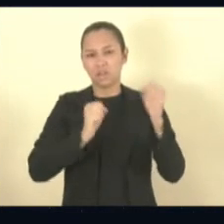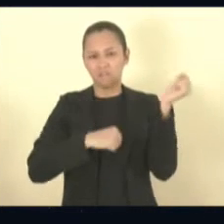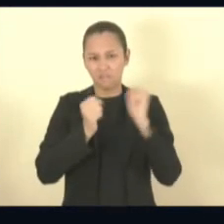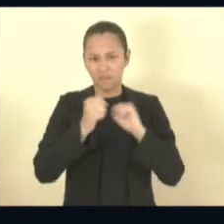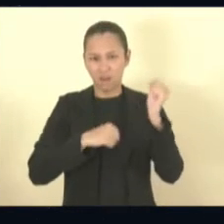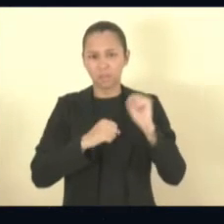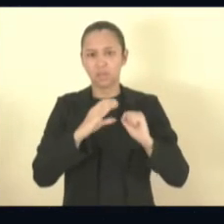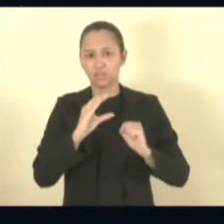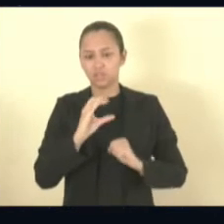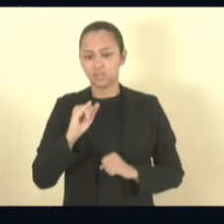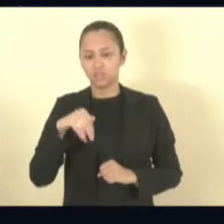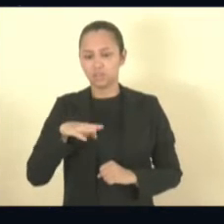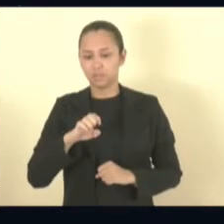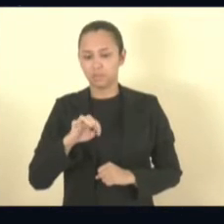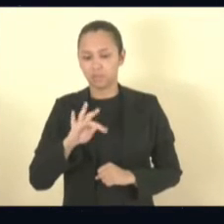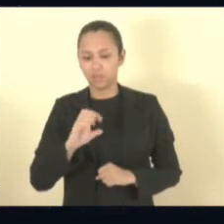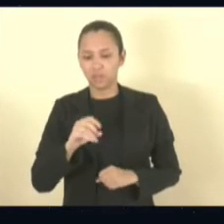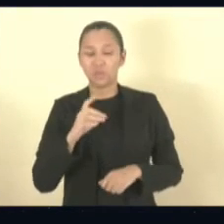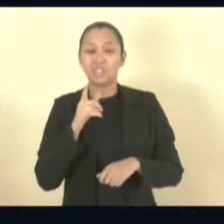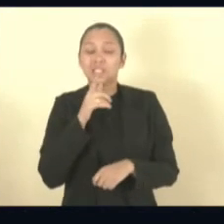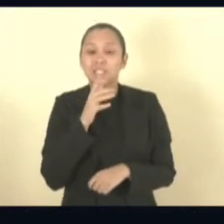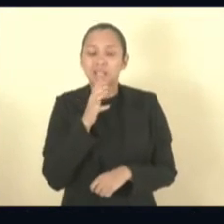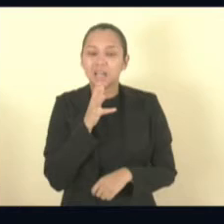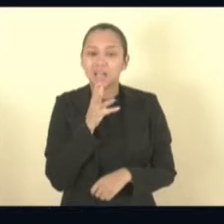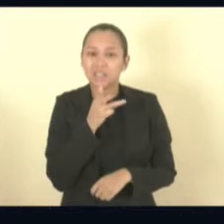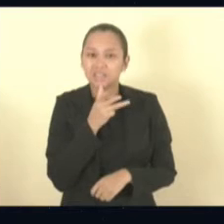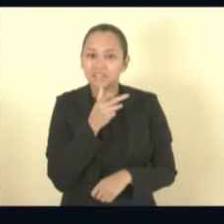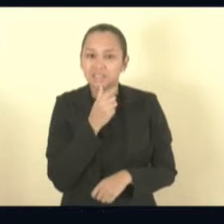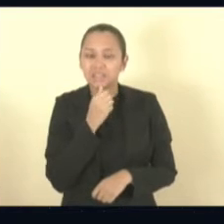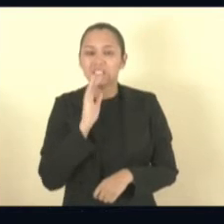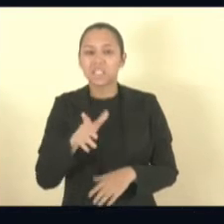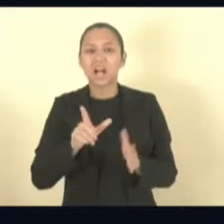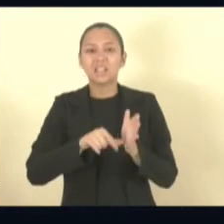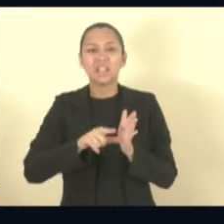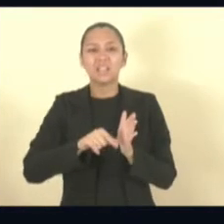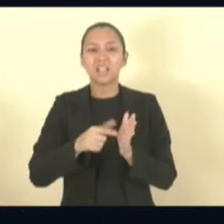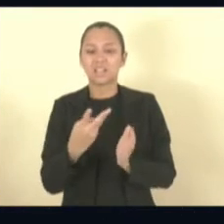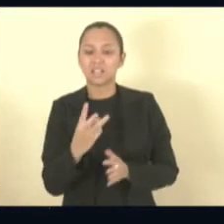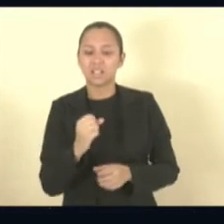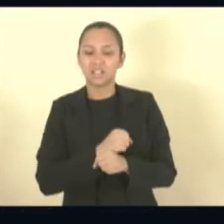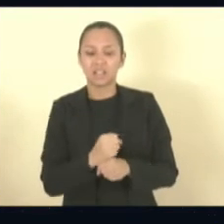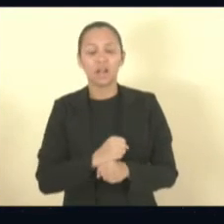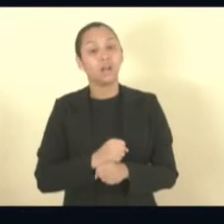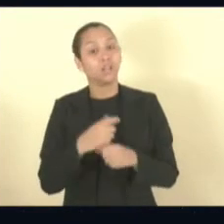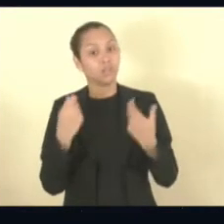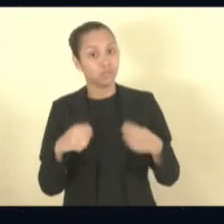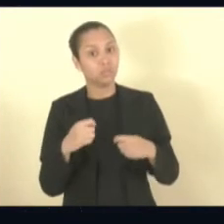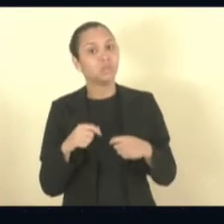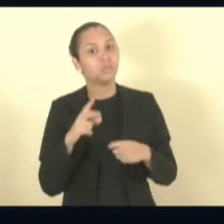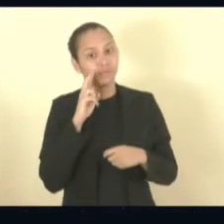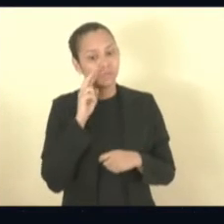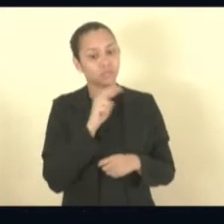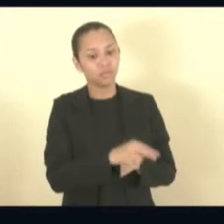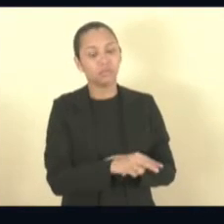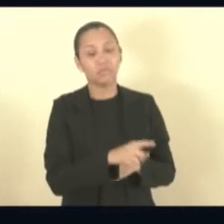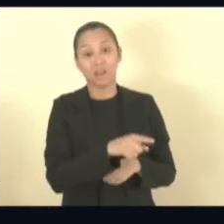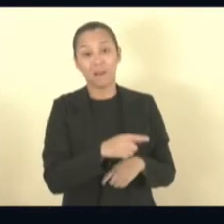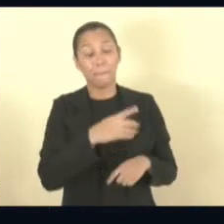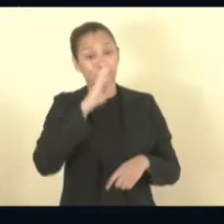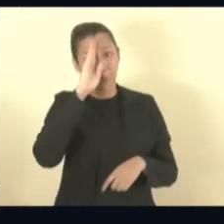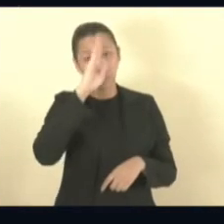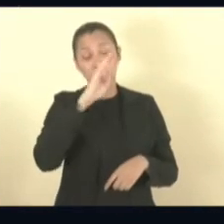uma obra que está atrasada já há 30 anos. Precisamos realizá-la. É onde está o polo principal do Marmo e do Granito.